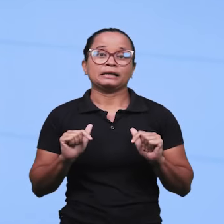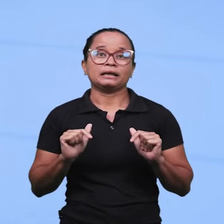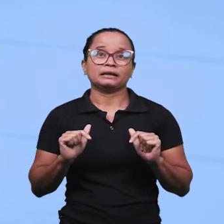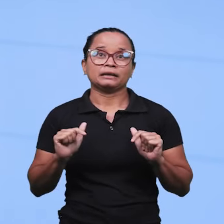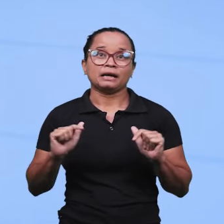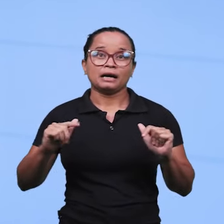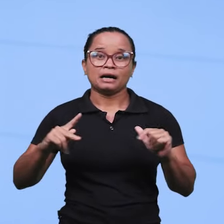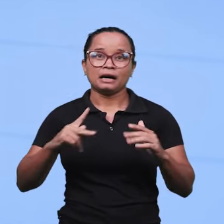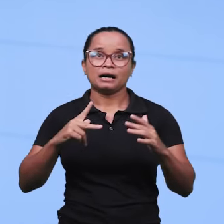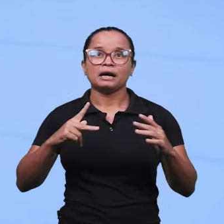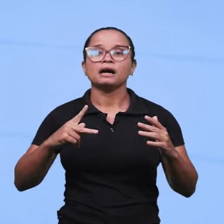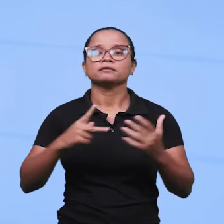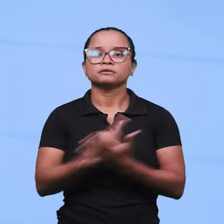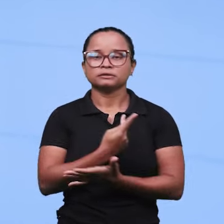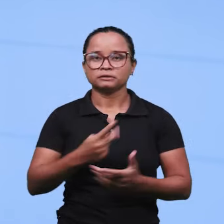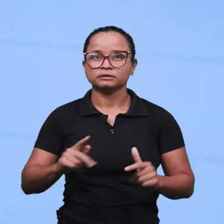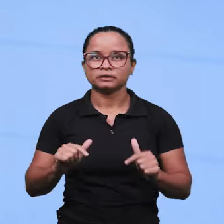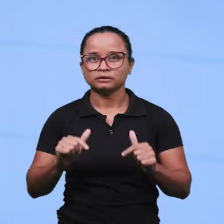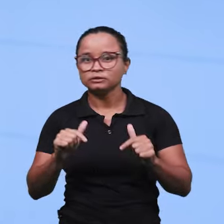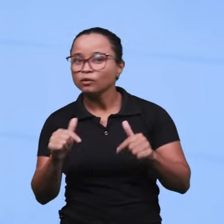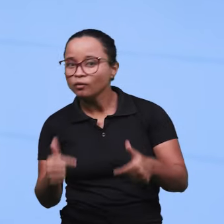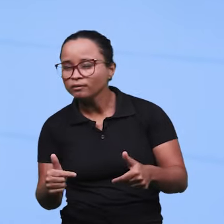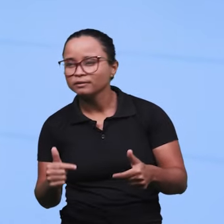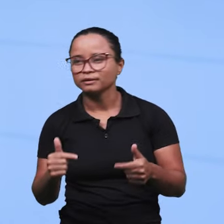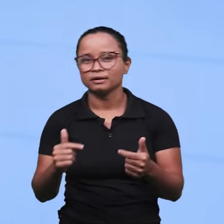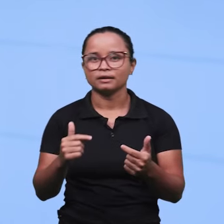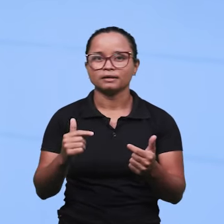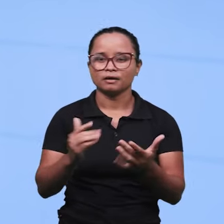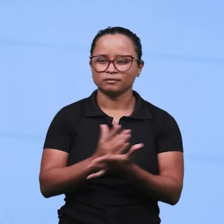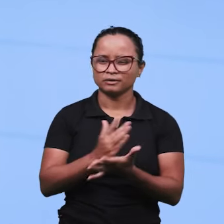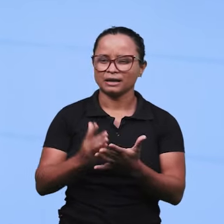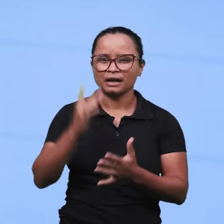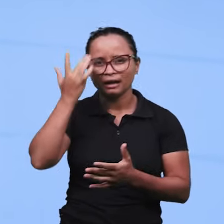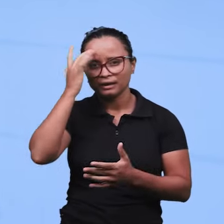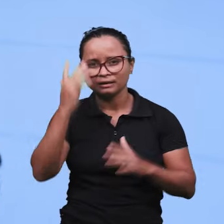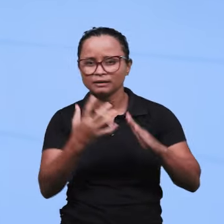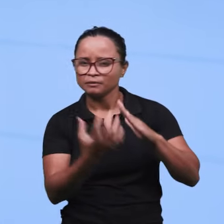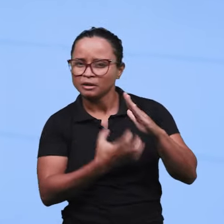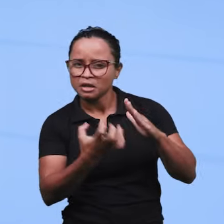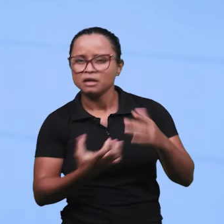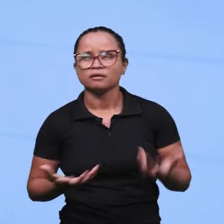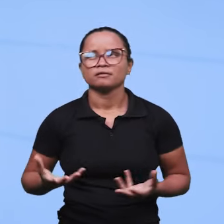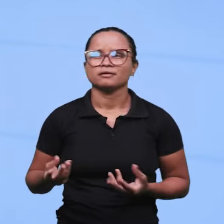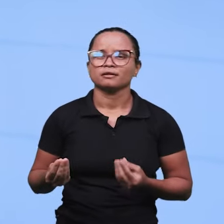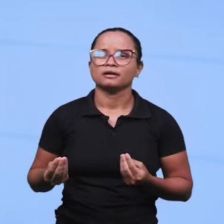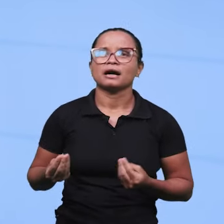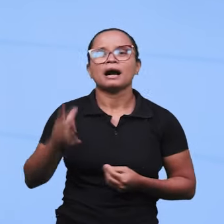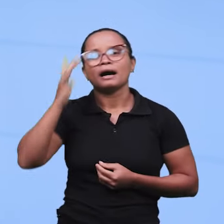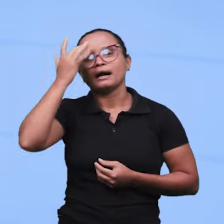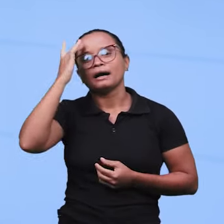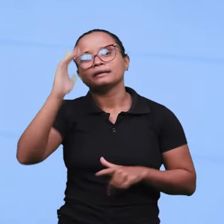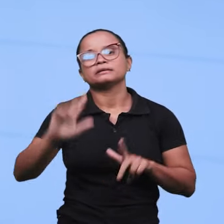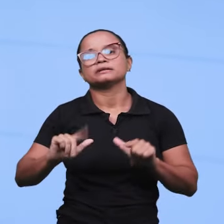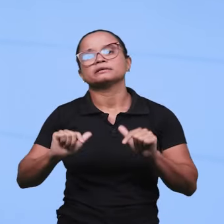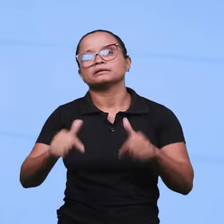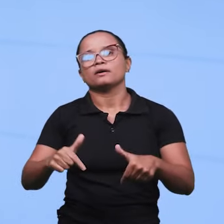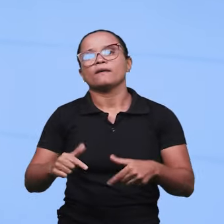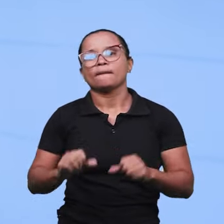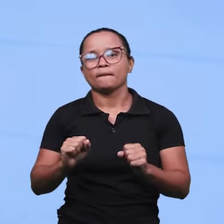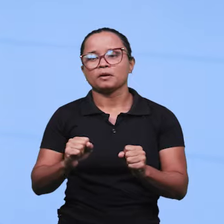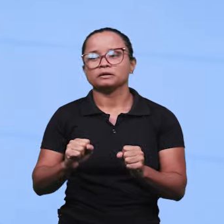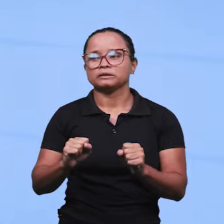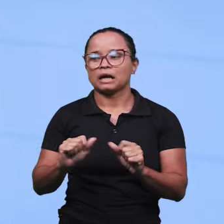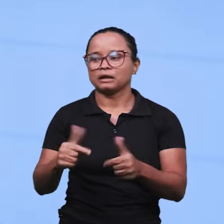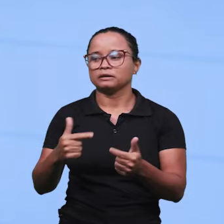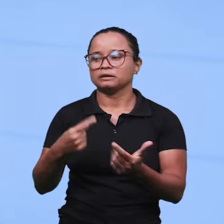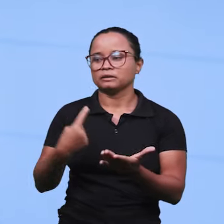que, às vezes, sem fundamento, porque acha que a empresa talvez deve agir de uma forma que não está no